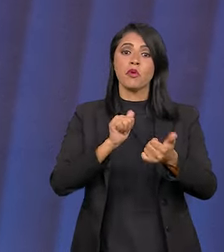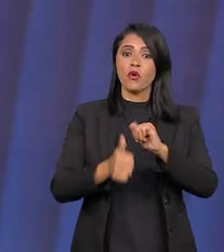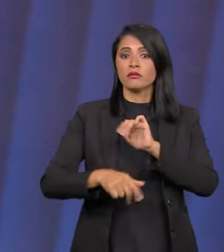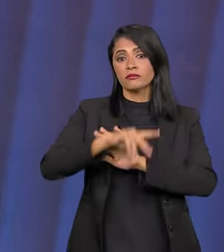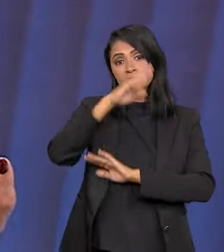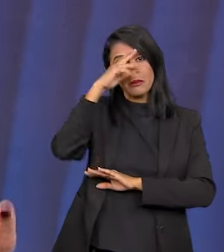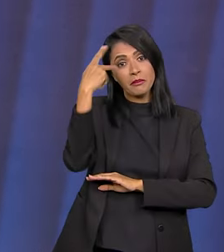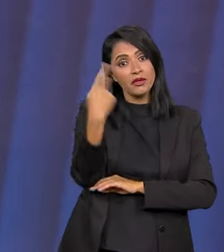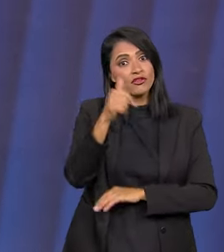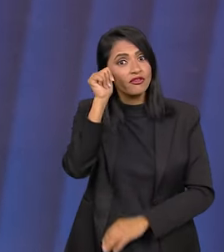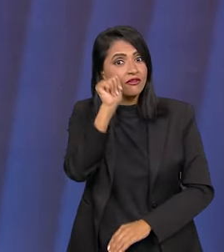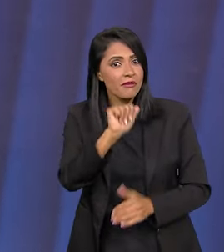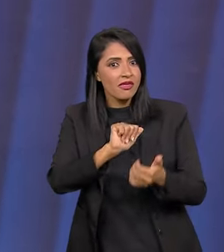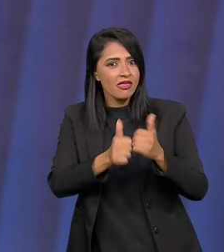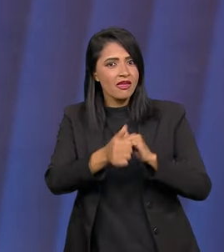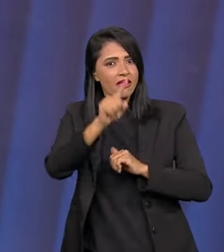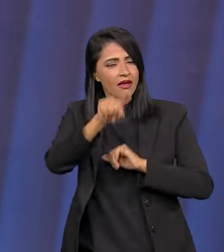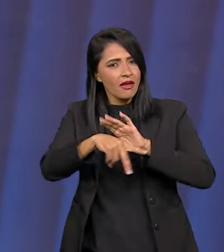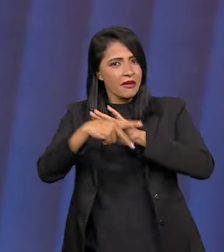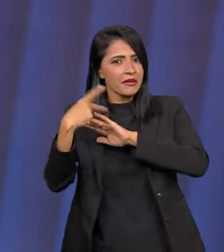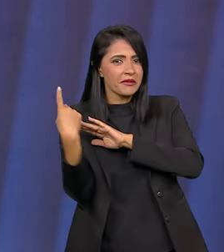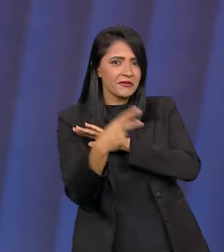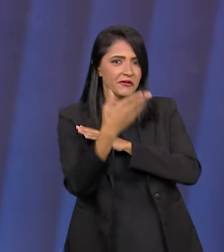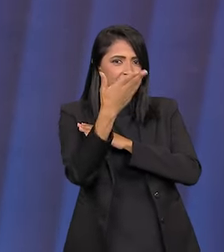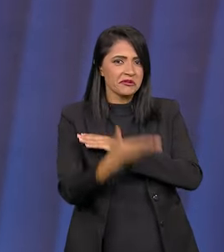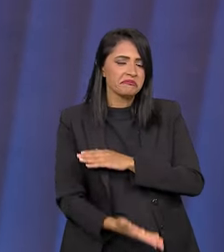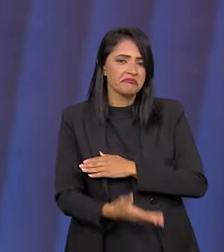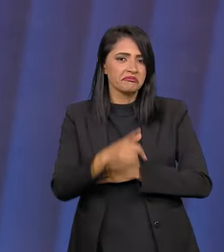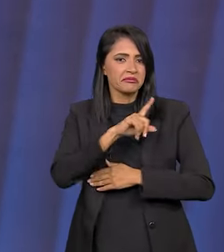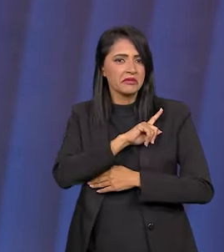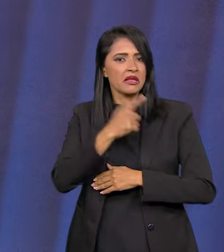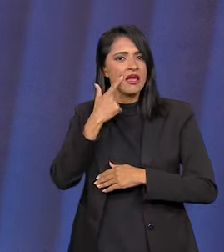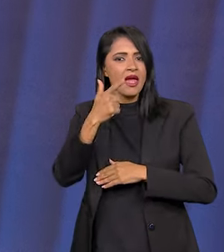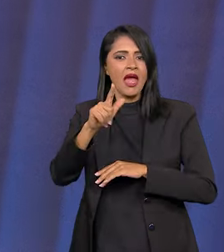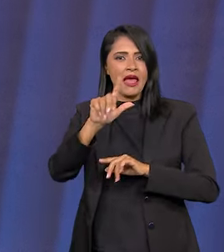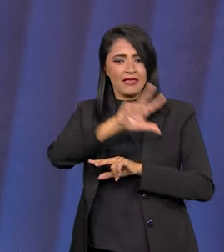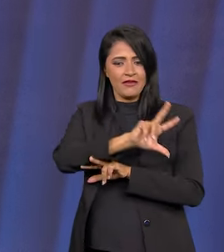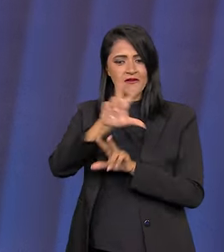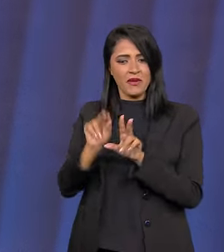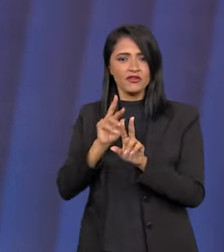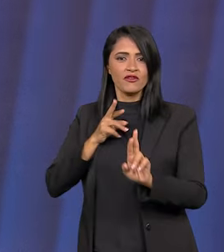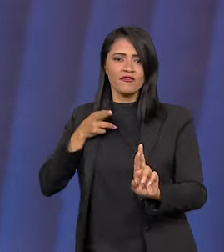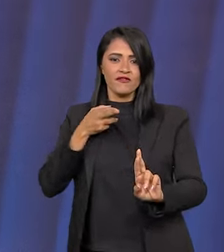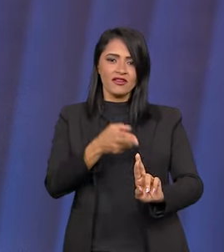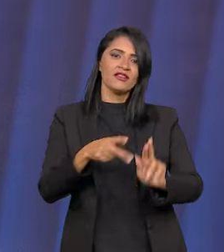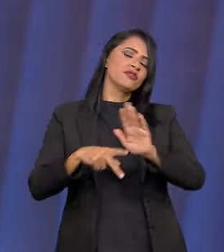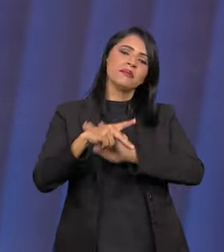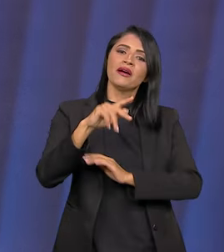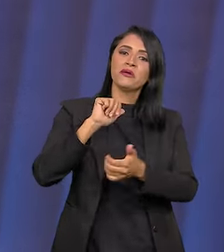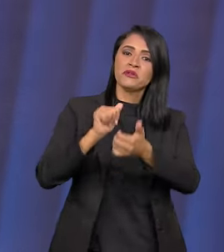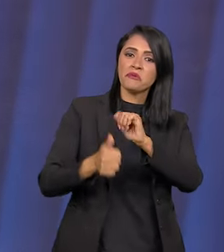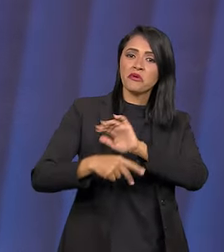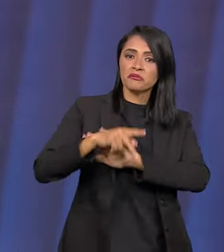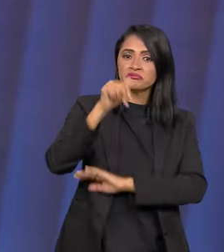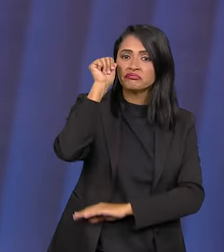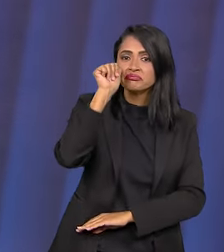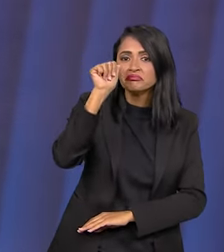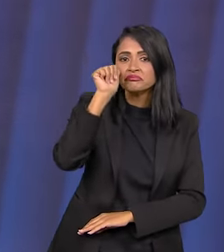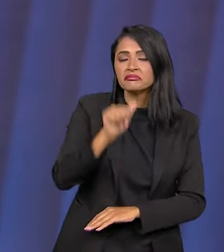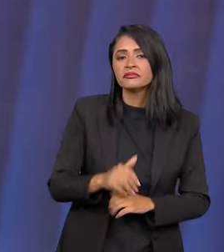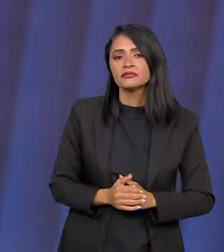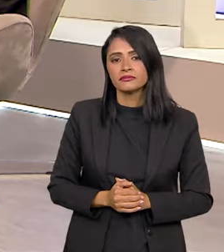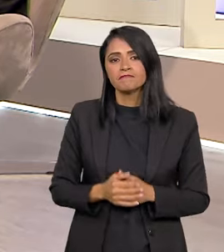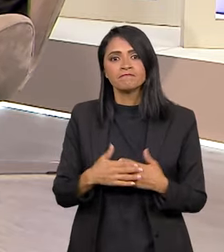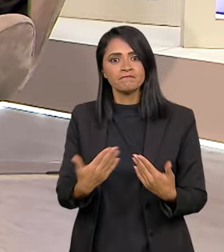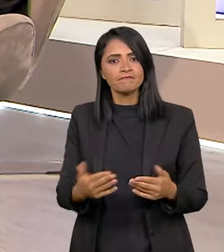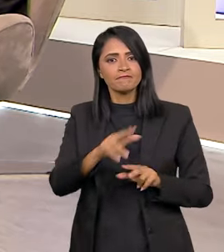incentivo ao esporte, principalmente feminino. É uma meta da sua gestão transformar a TV Brasil numa referência para o esporte feminino?